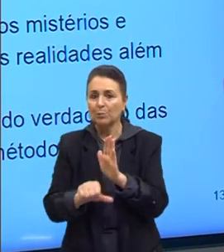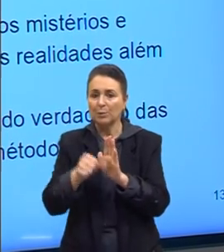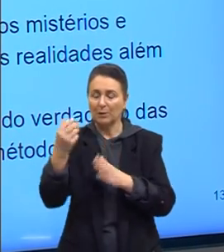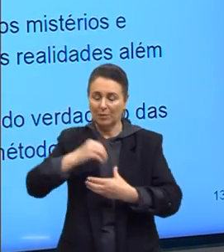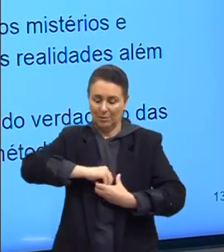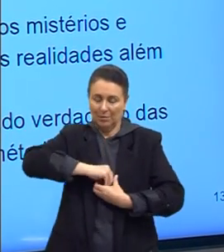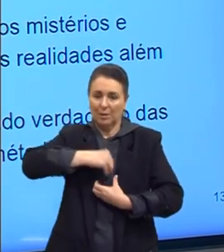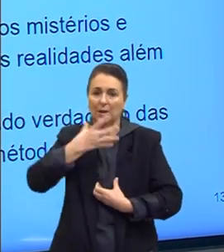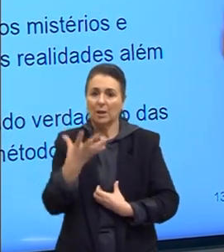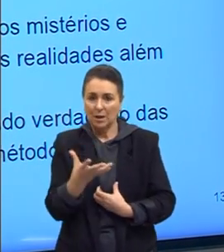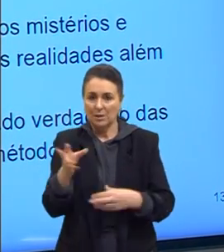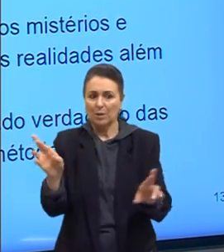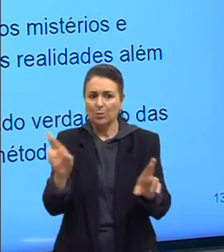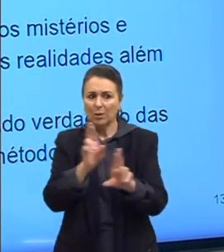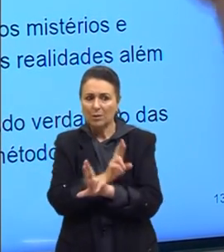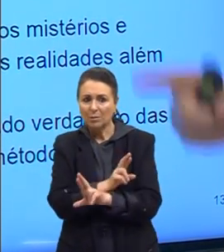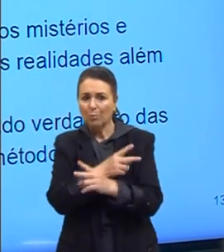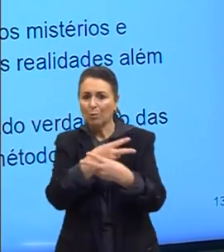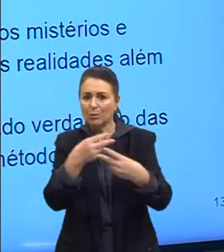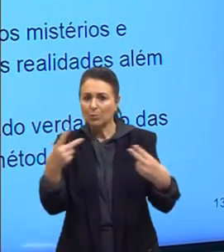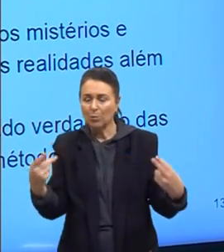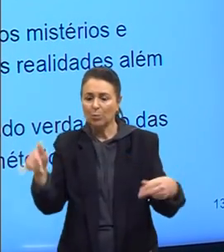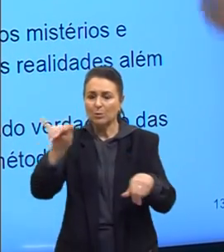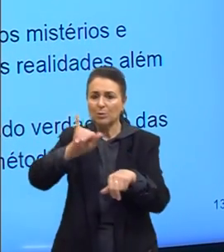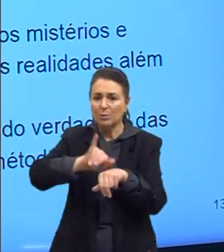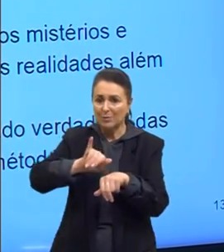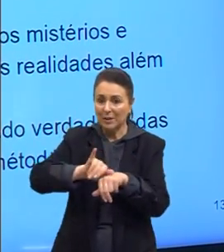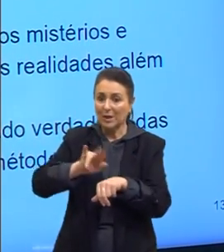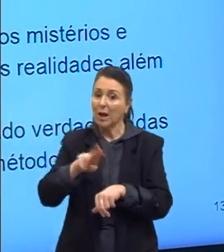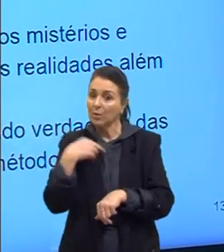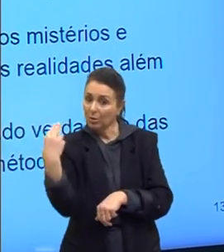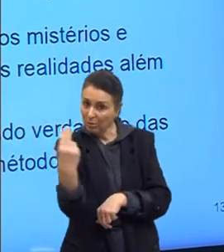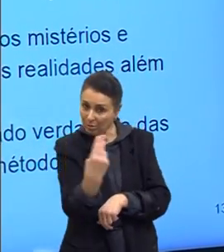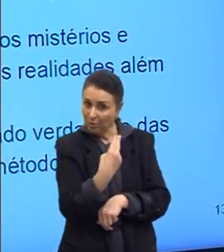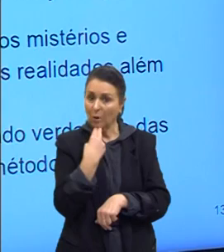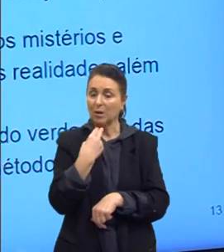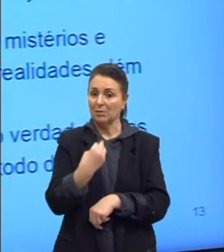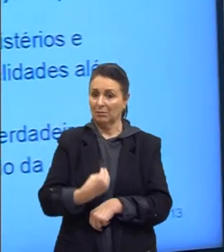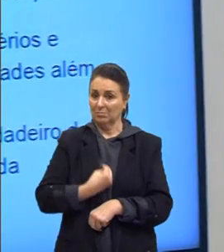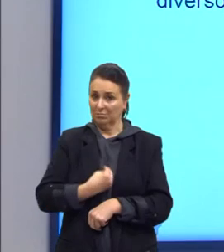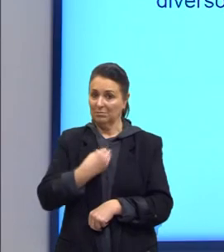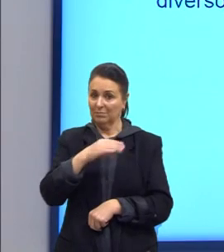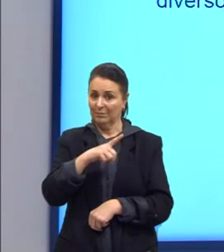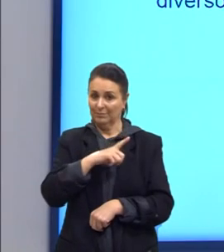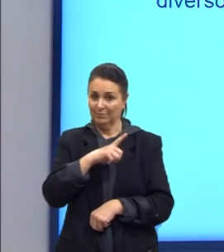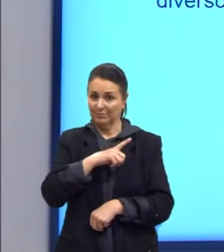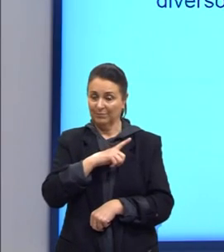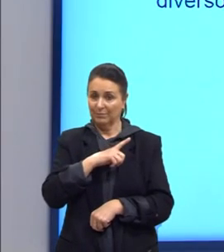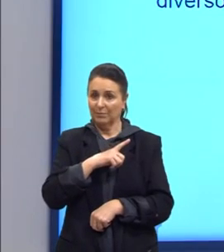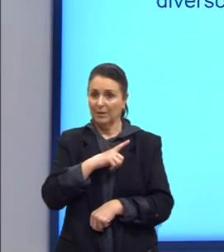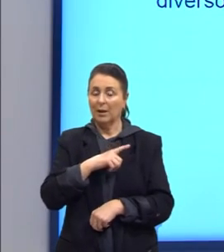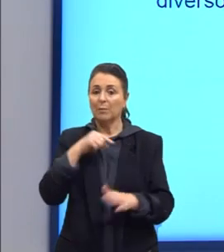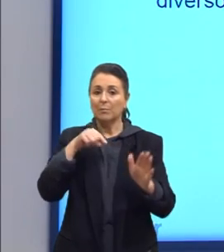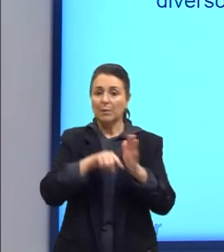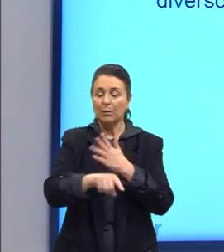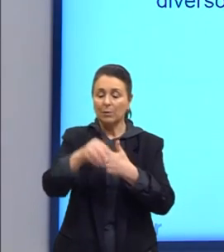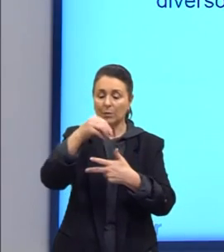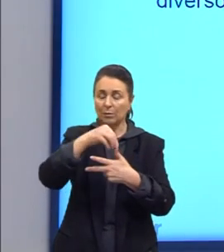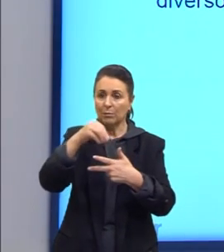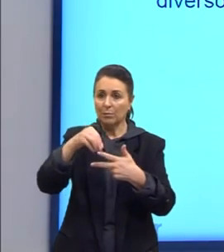essência em relação às coisas, aos objetos, nossa existência, enfim. Encerrando, vamos trazer aqui umas questões do Enem.